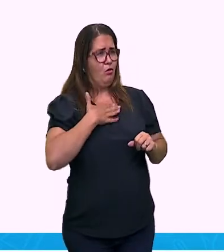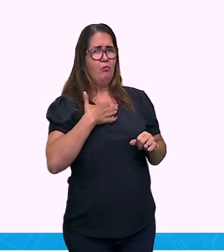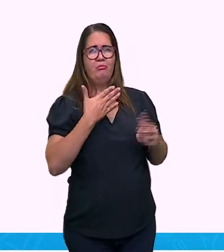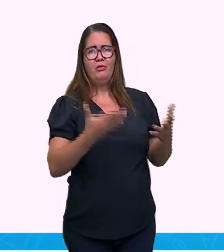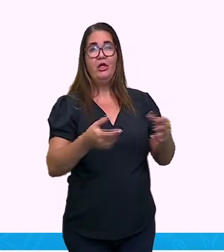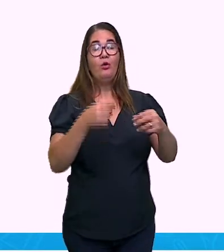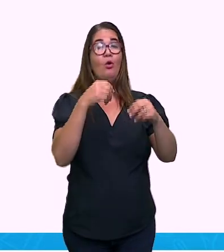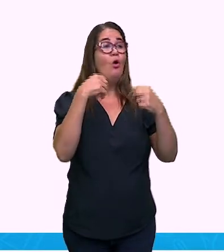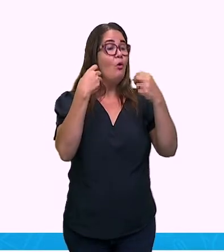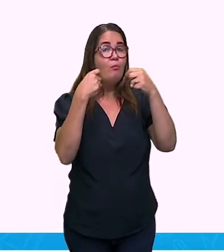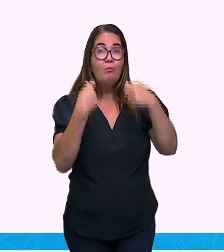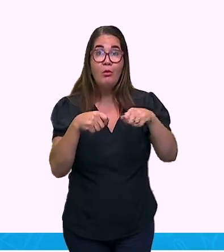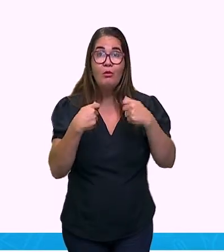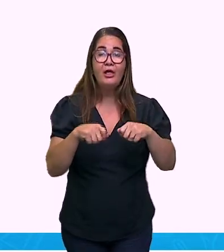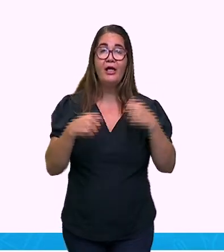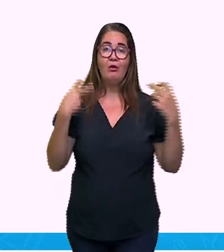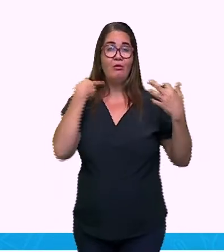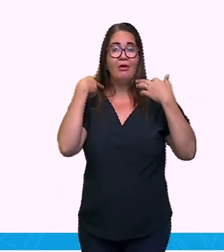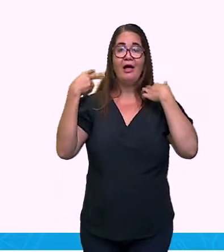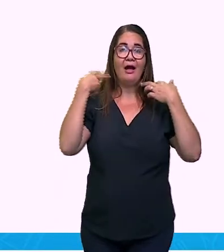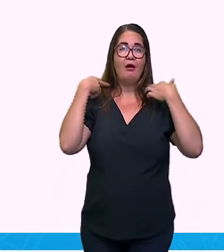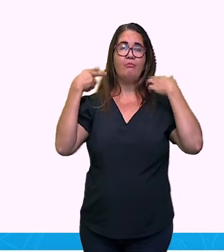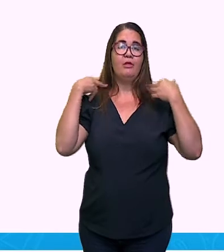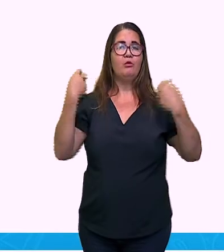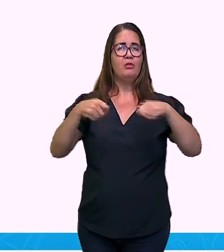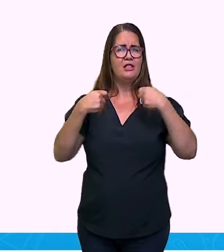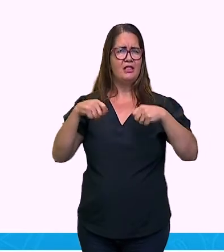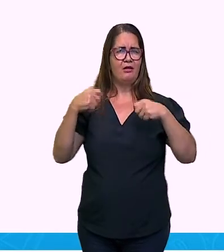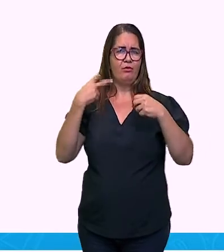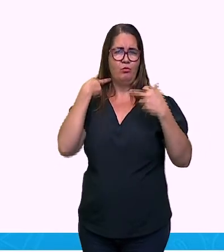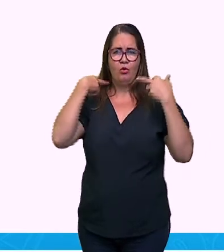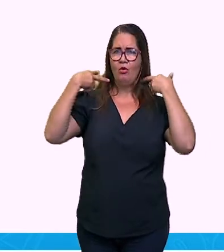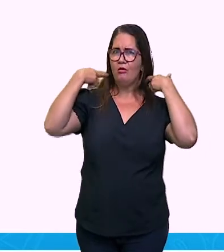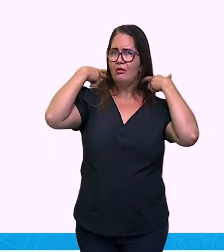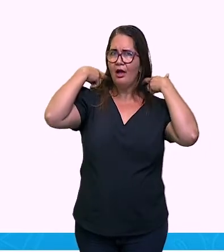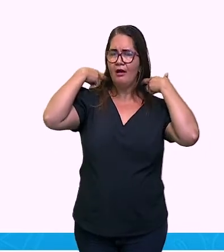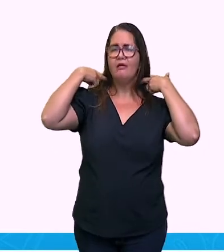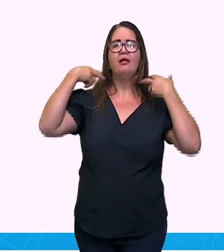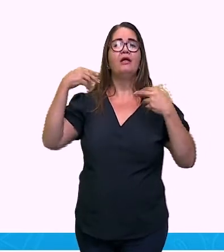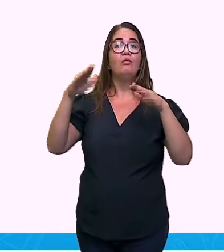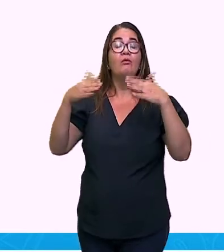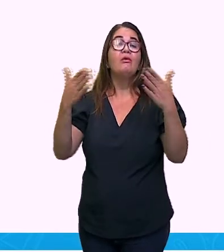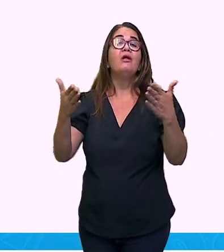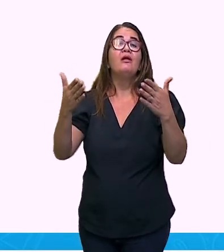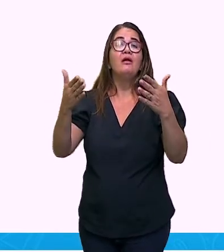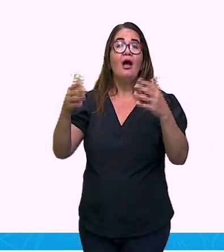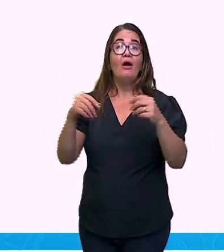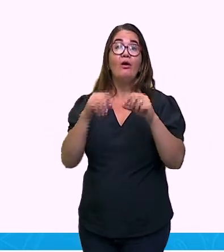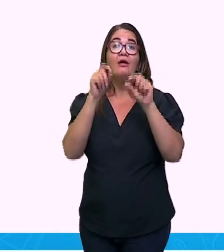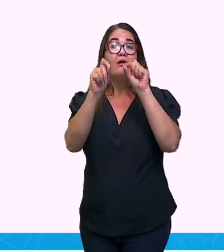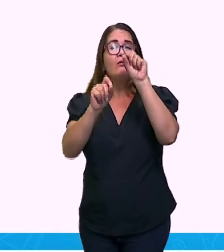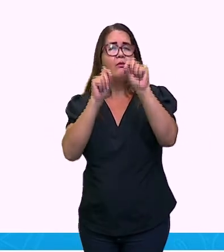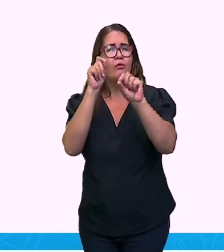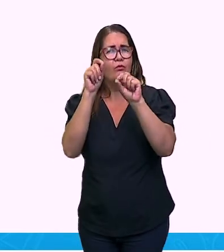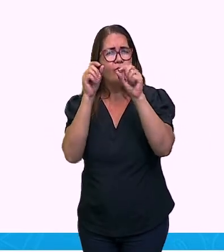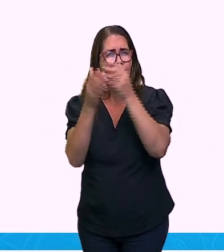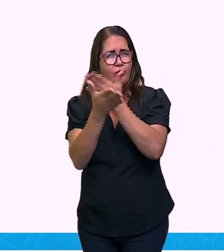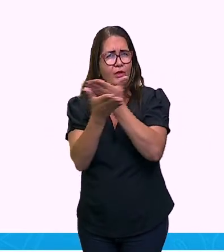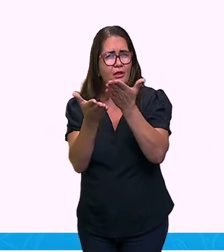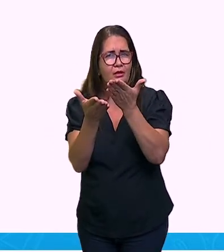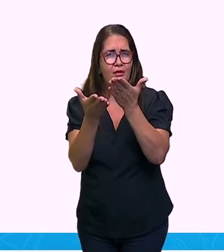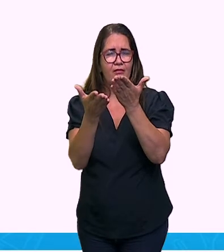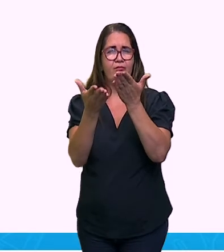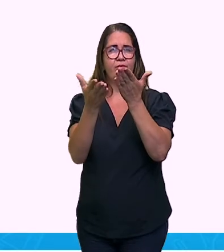mas meu cabelo está igual o da Dora Aventureira. Qual que é? O que é que eu quero que vocês observam aqui? Olha,